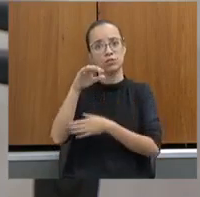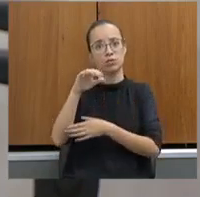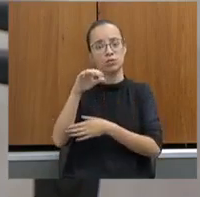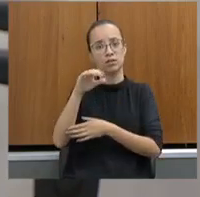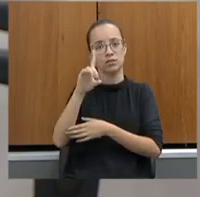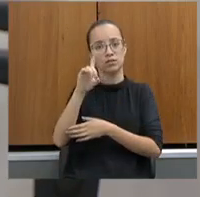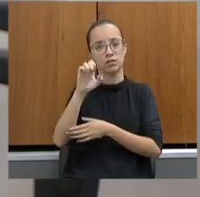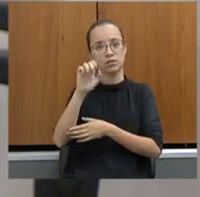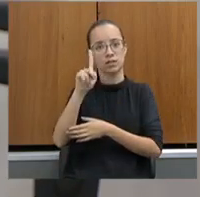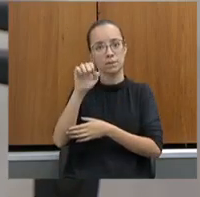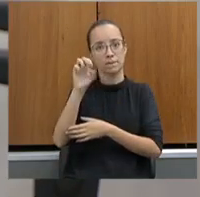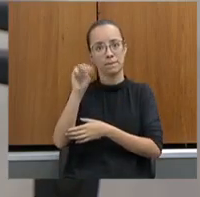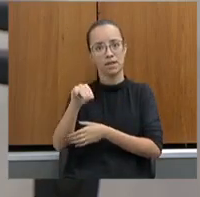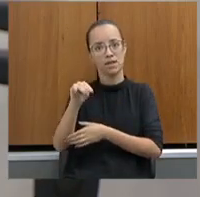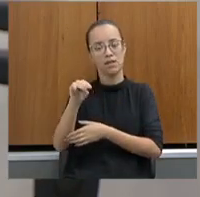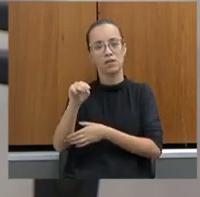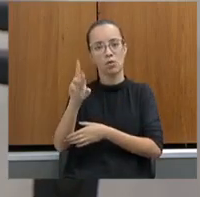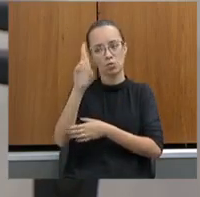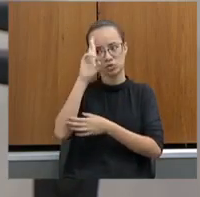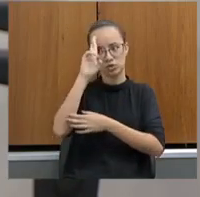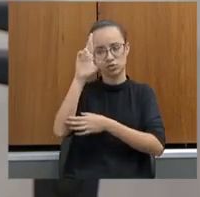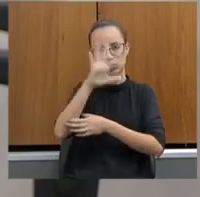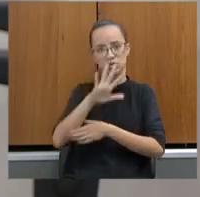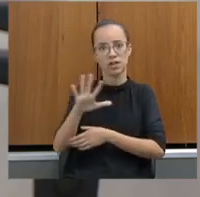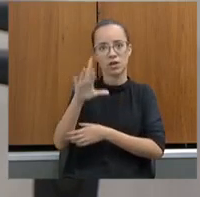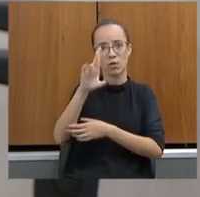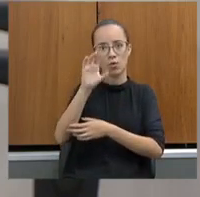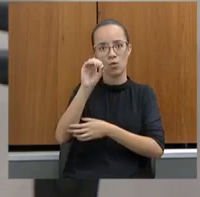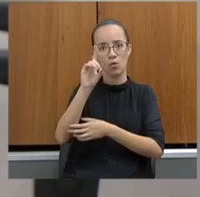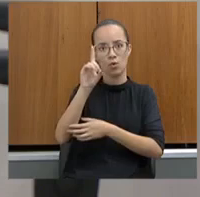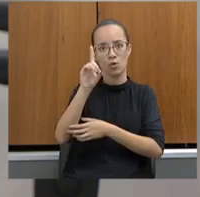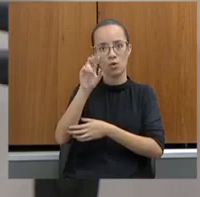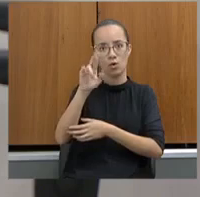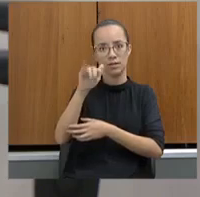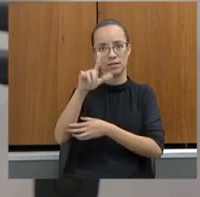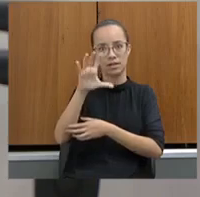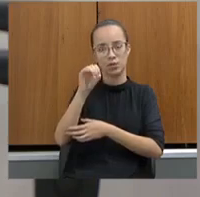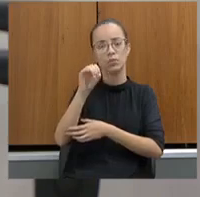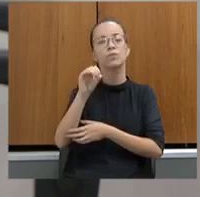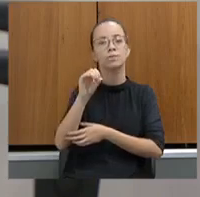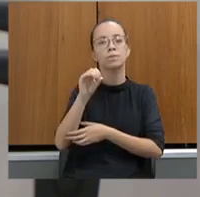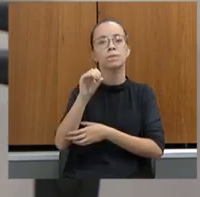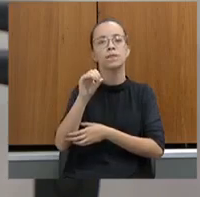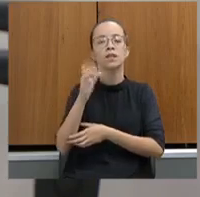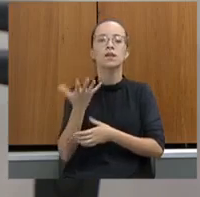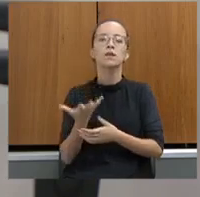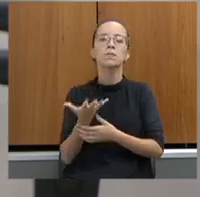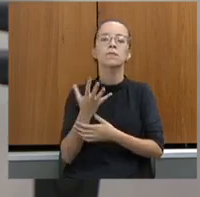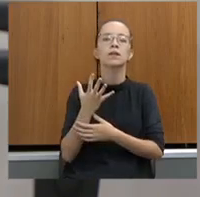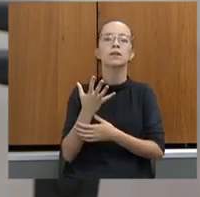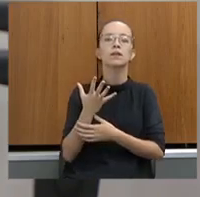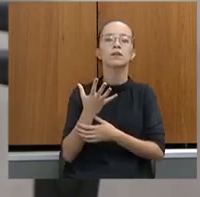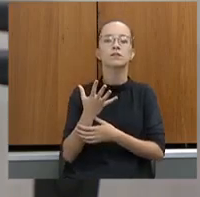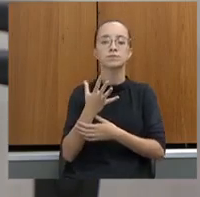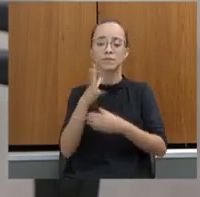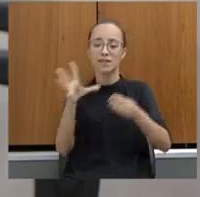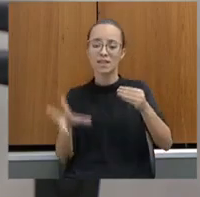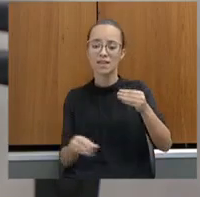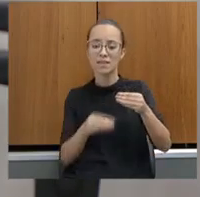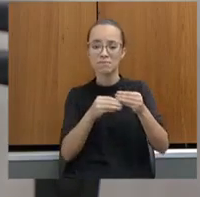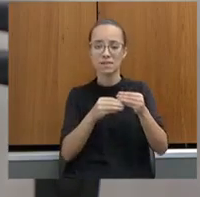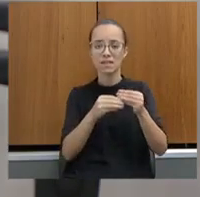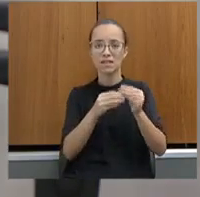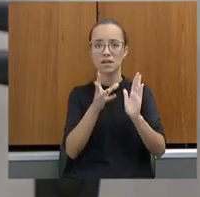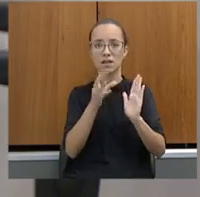o diretor-geral Rodrigo Machado, iniciar tratativas para a destinação de emenda parlamentar para a compra de